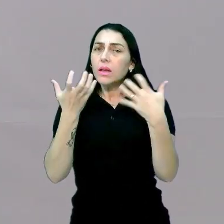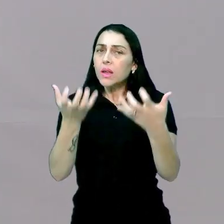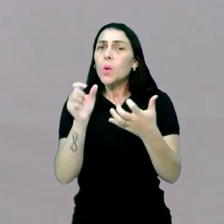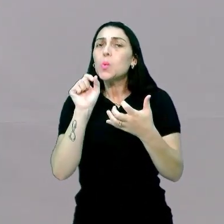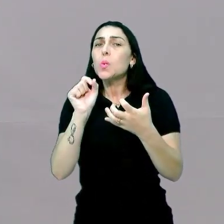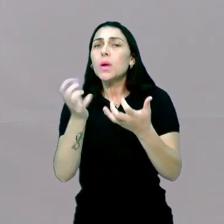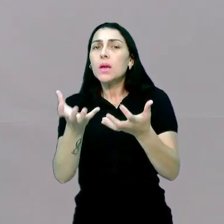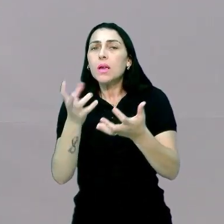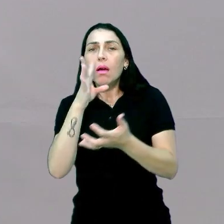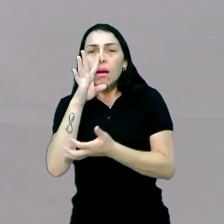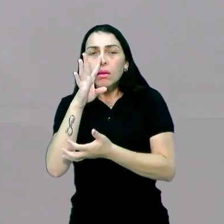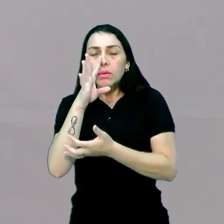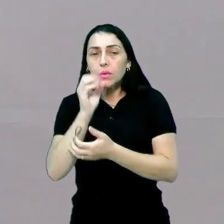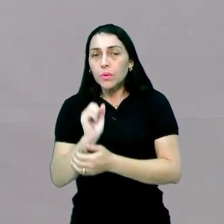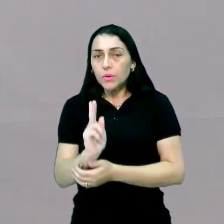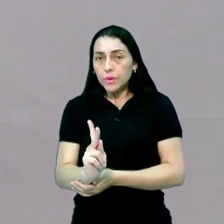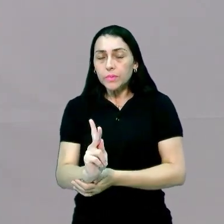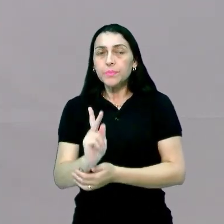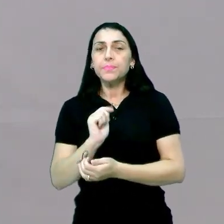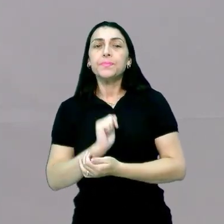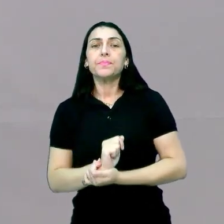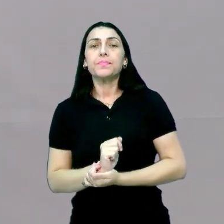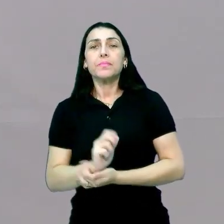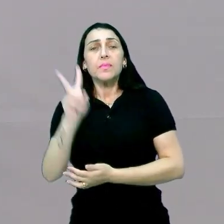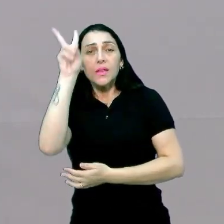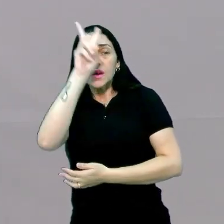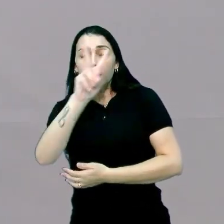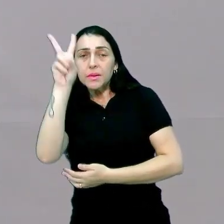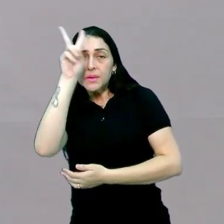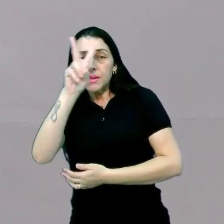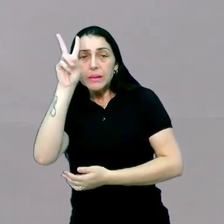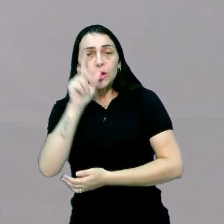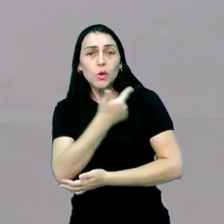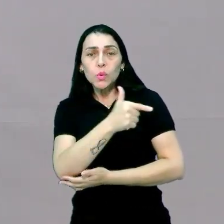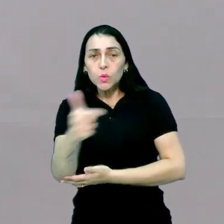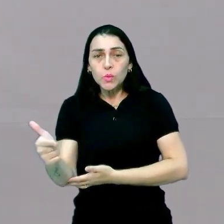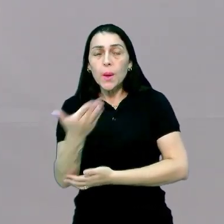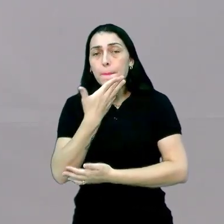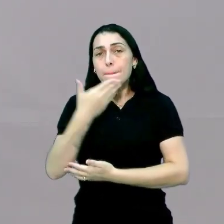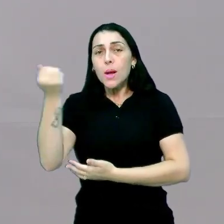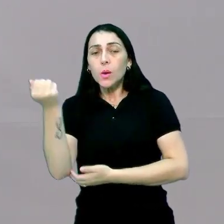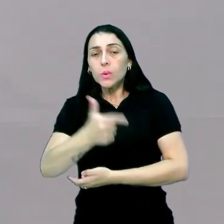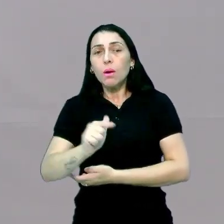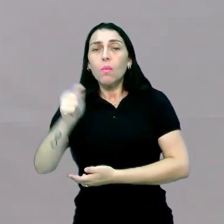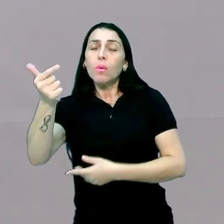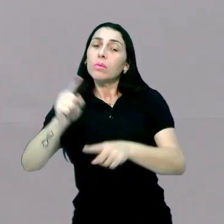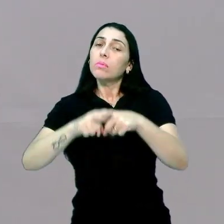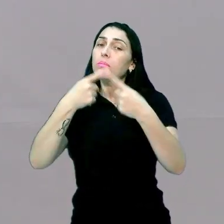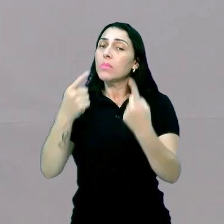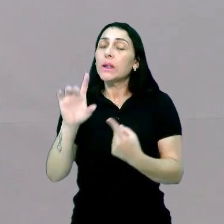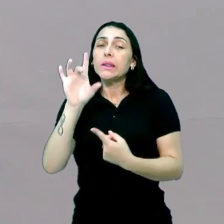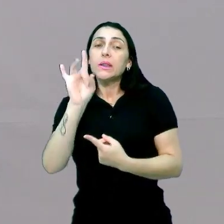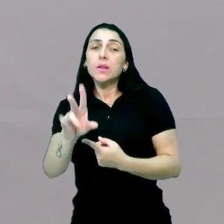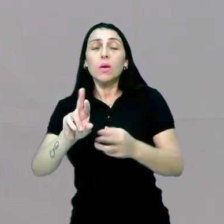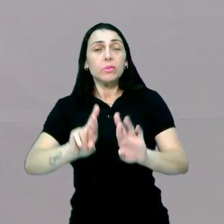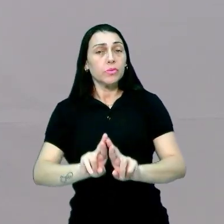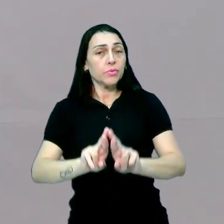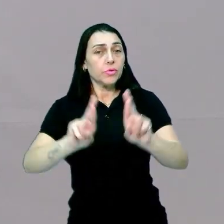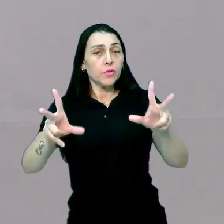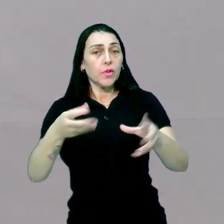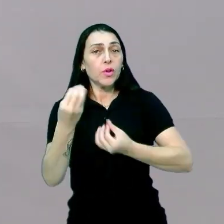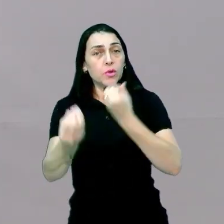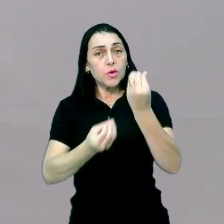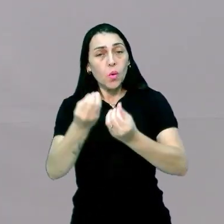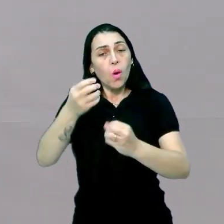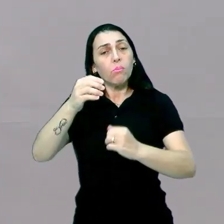assistir, ok? Aqui, vale lembrar que não existe um melhor que o outro, porém, apenas as diferenças de